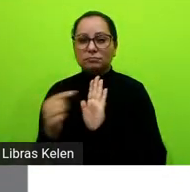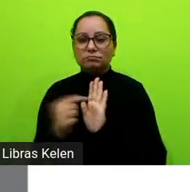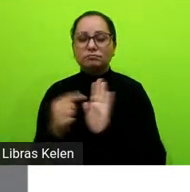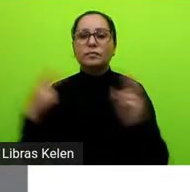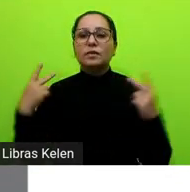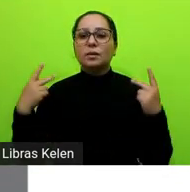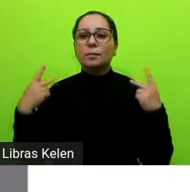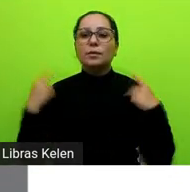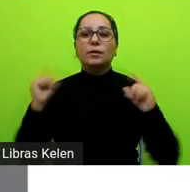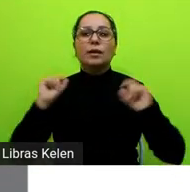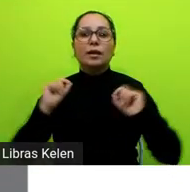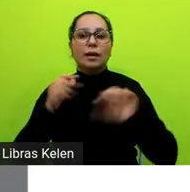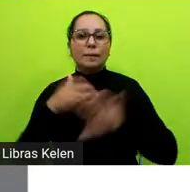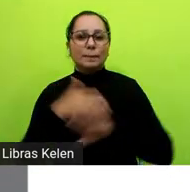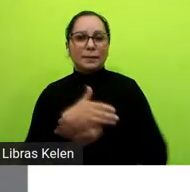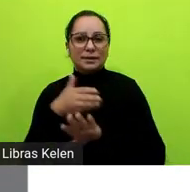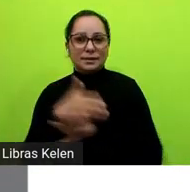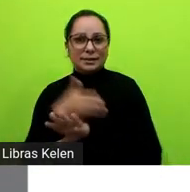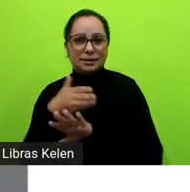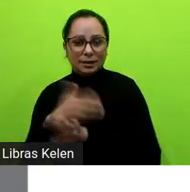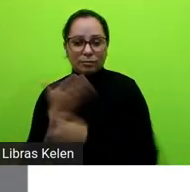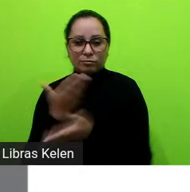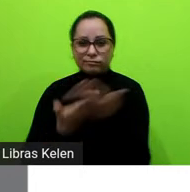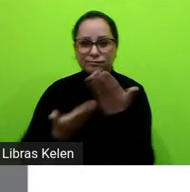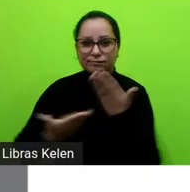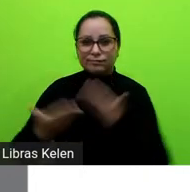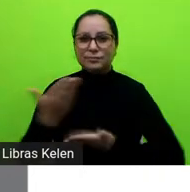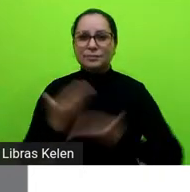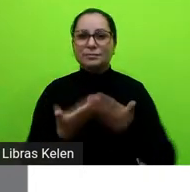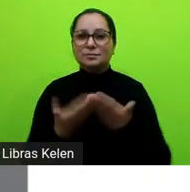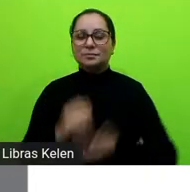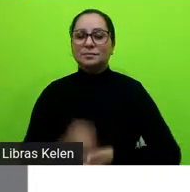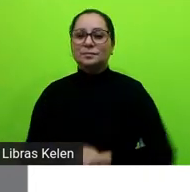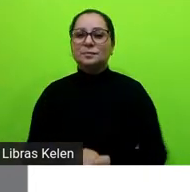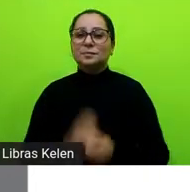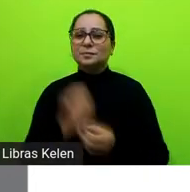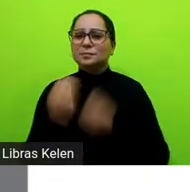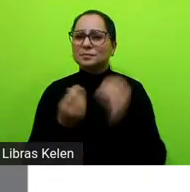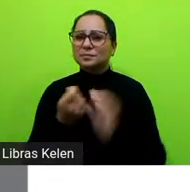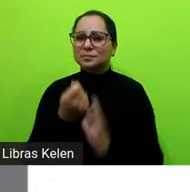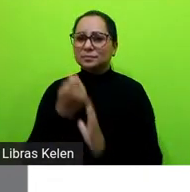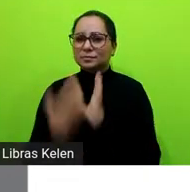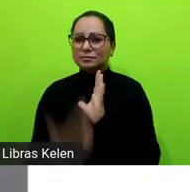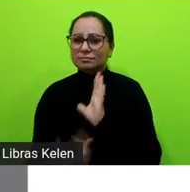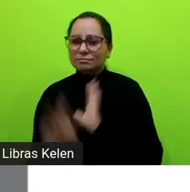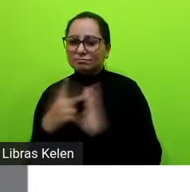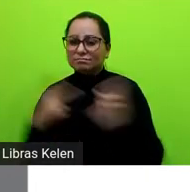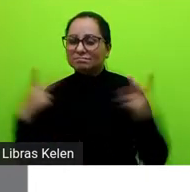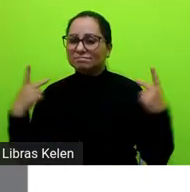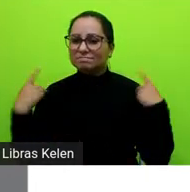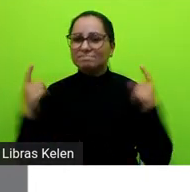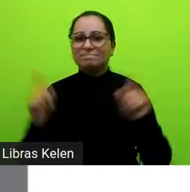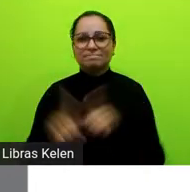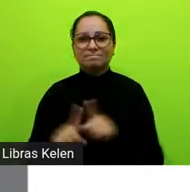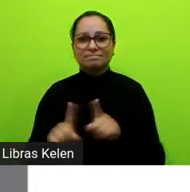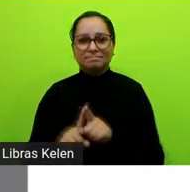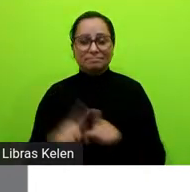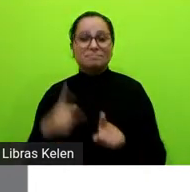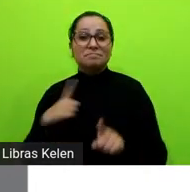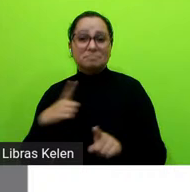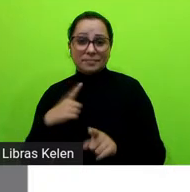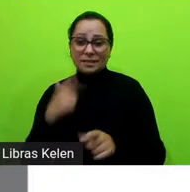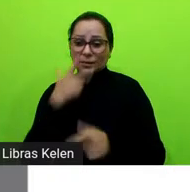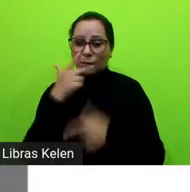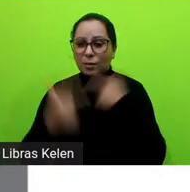são envolvidos nessa narrativa que características eles têm então existe um trabalho